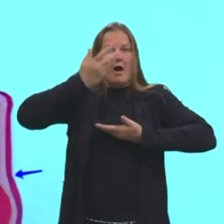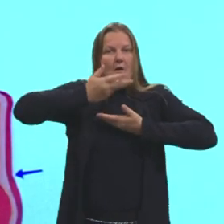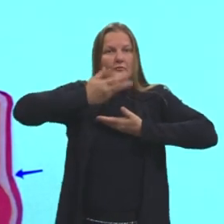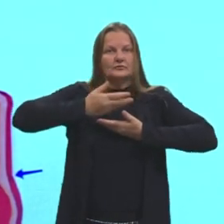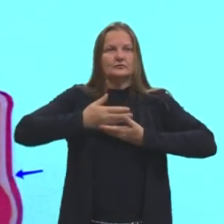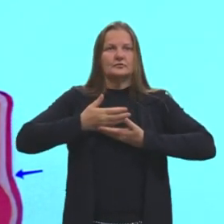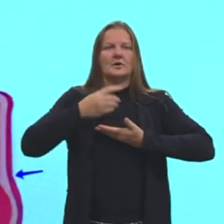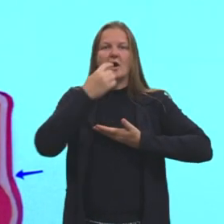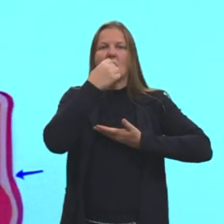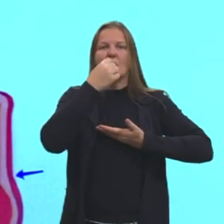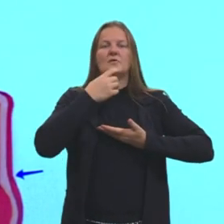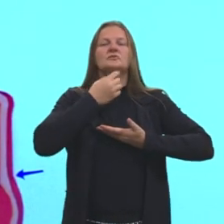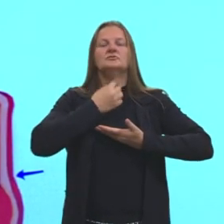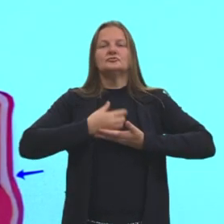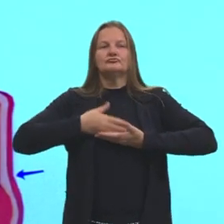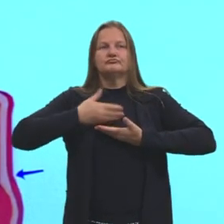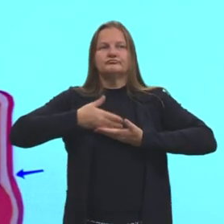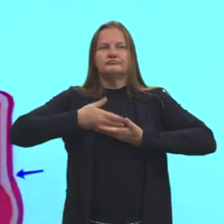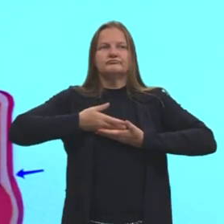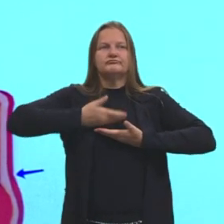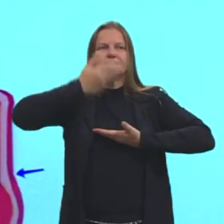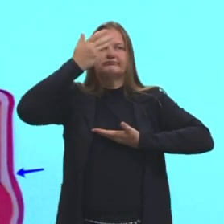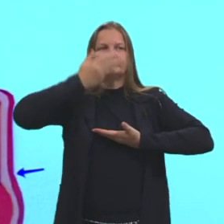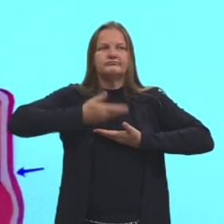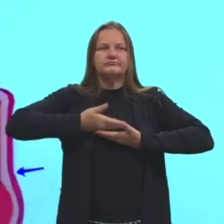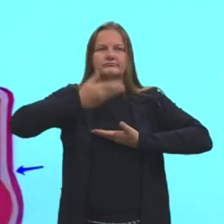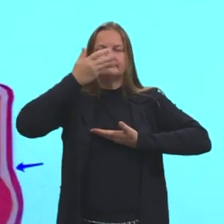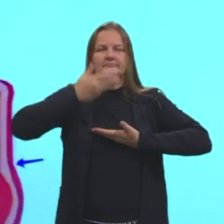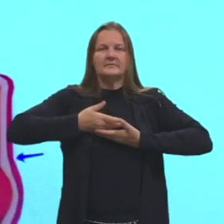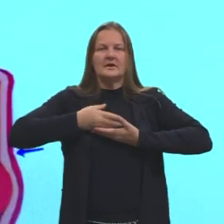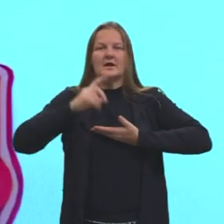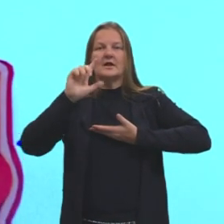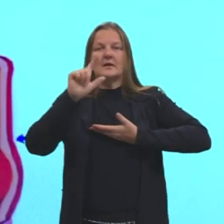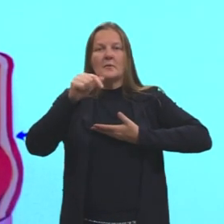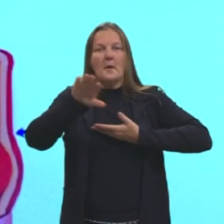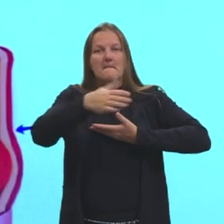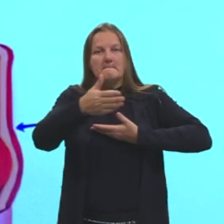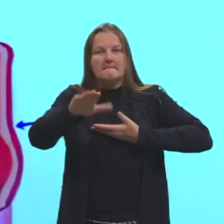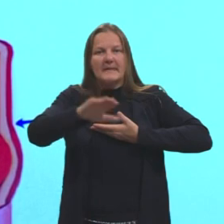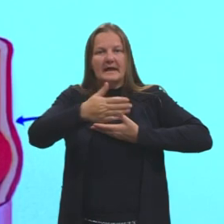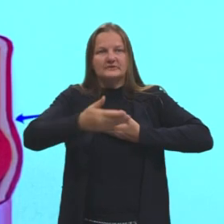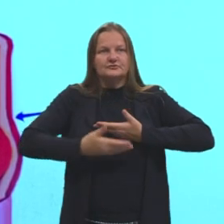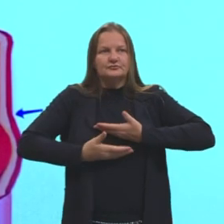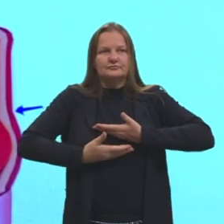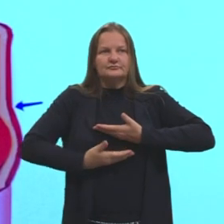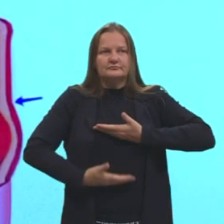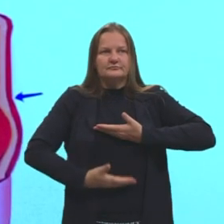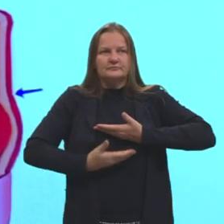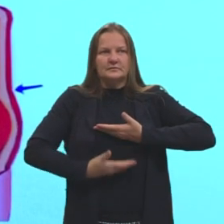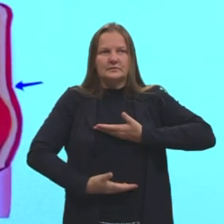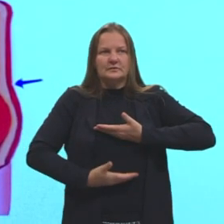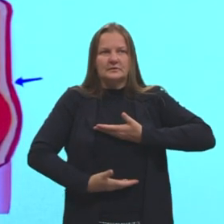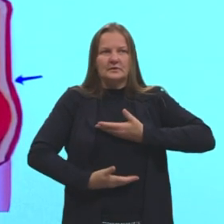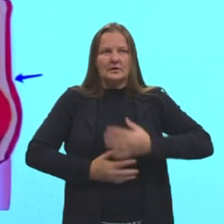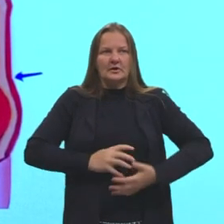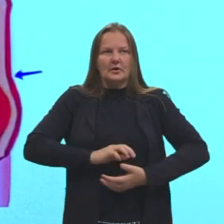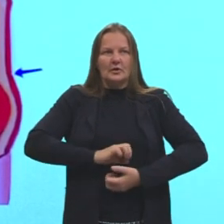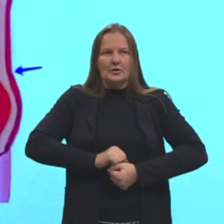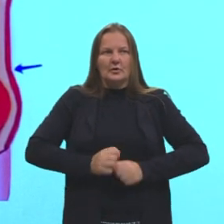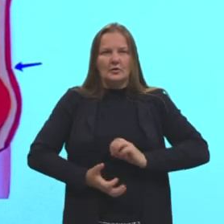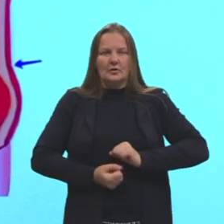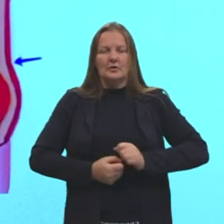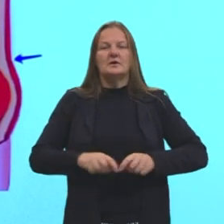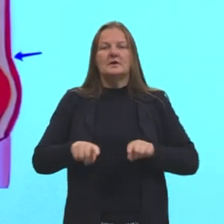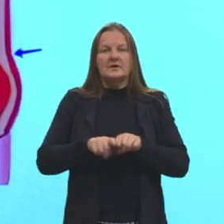inclui a boca, faríngeo e esôfago. Depois, o tubo digestório médio, que é o estômago e o intestino delgado.